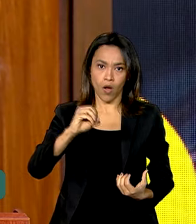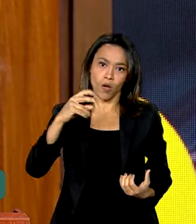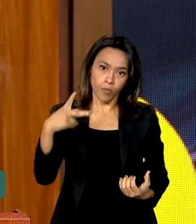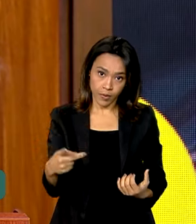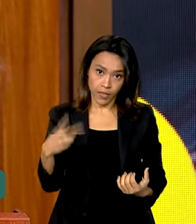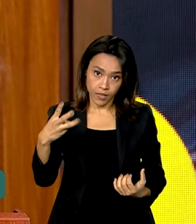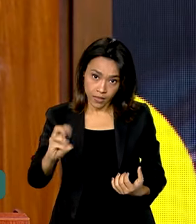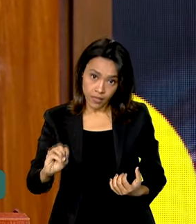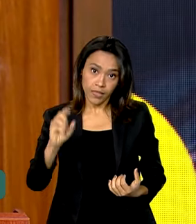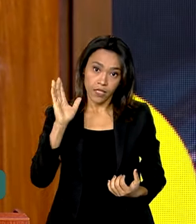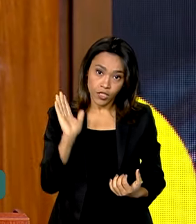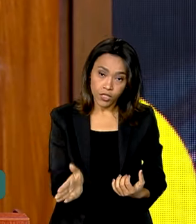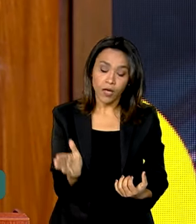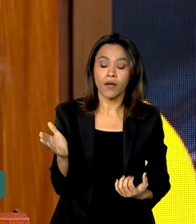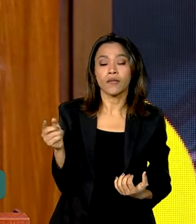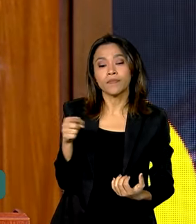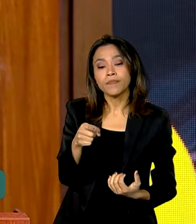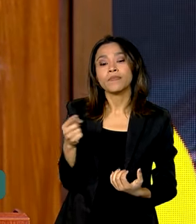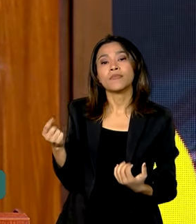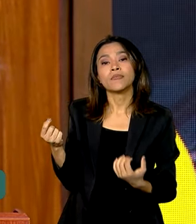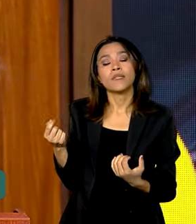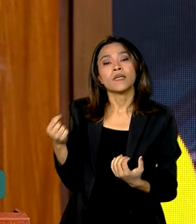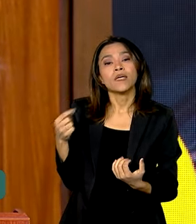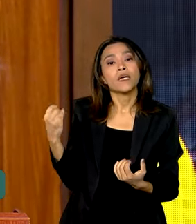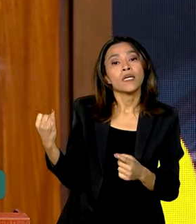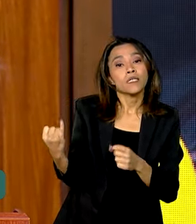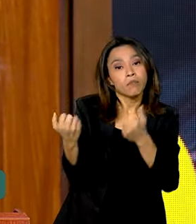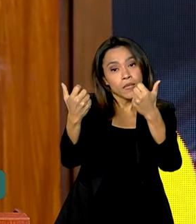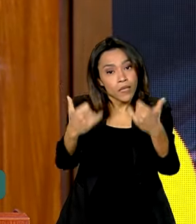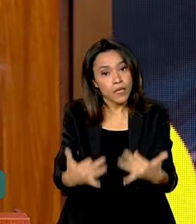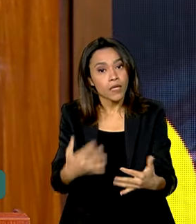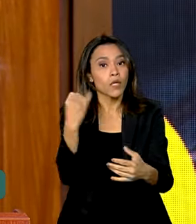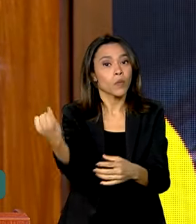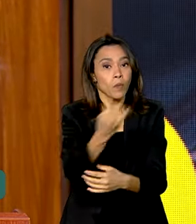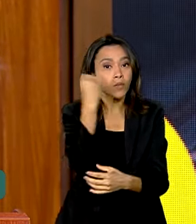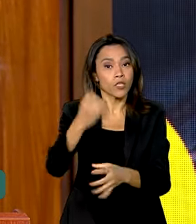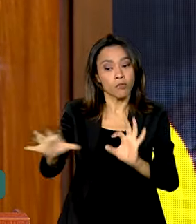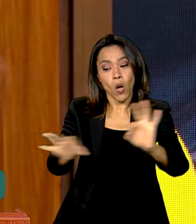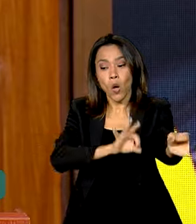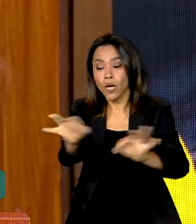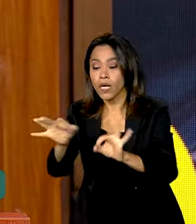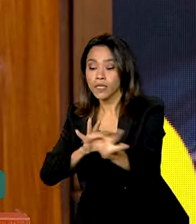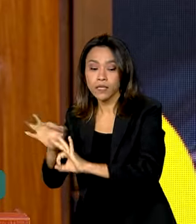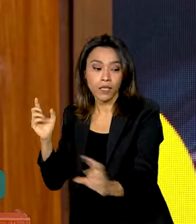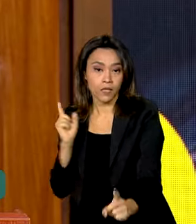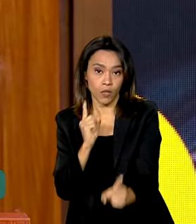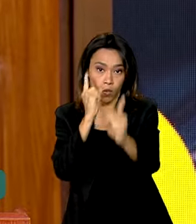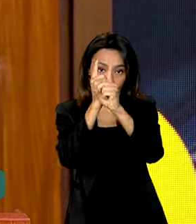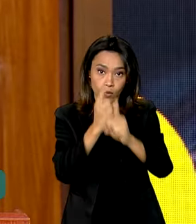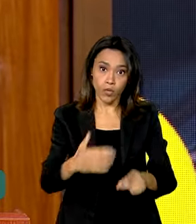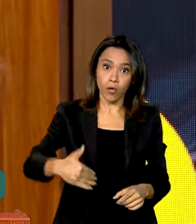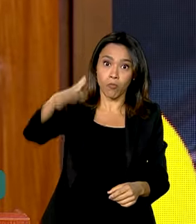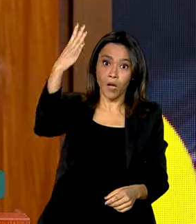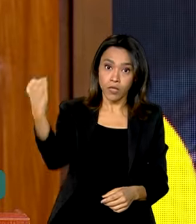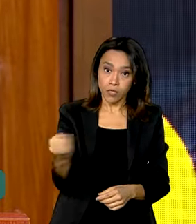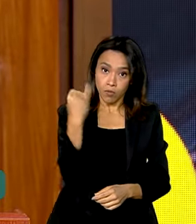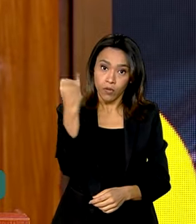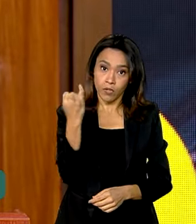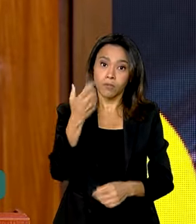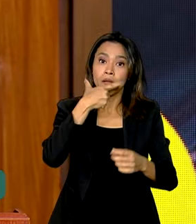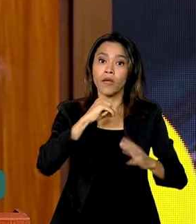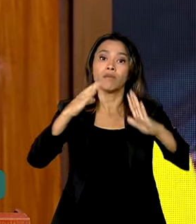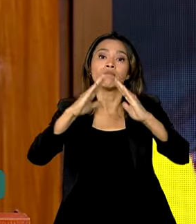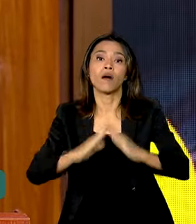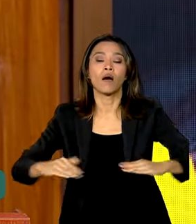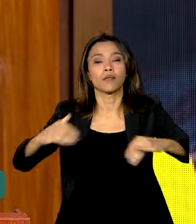do painel já diz, que é importante para a realização do evento, mas é mais importante ainda para a população que mora lá